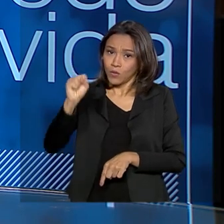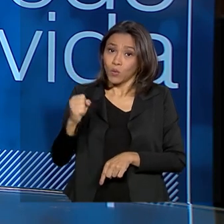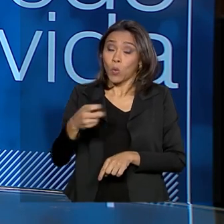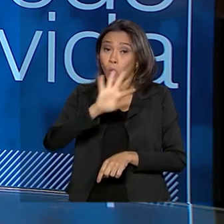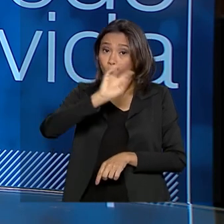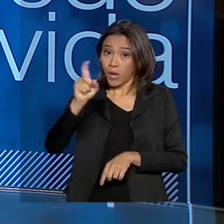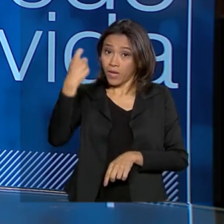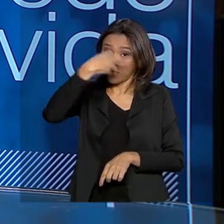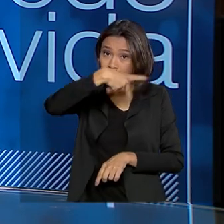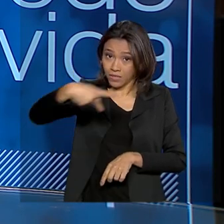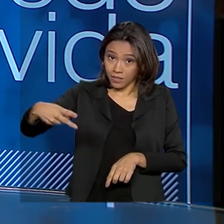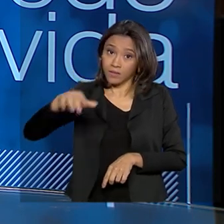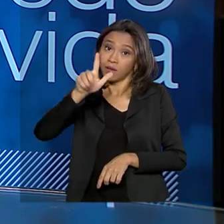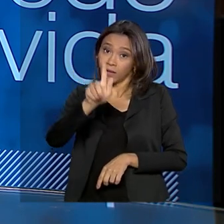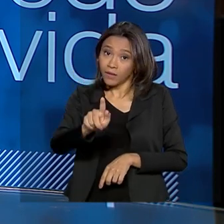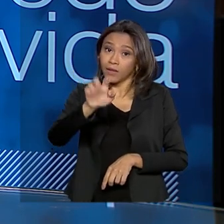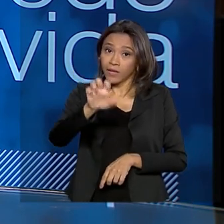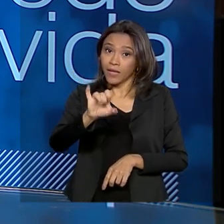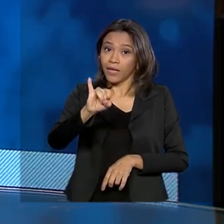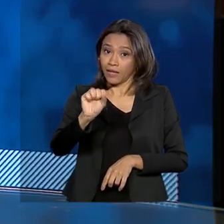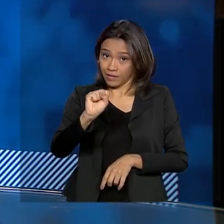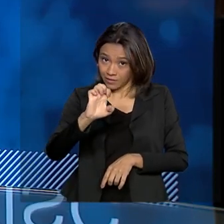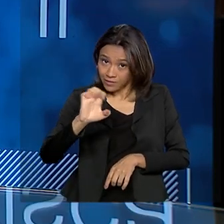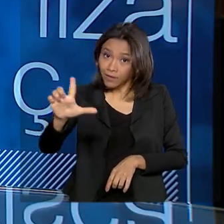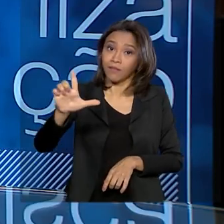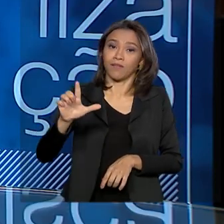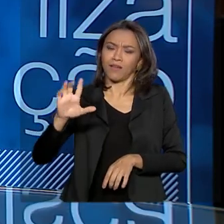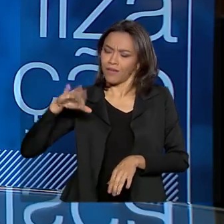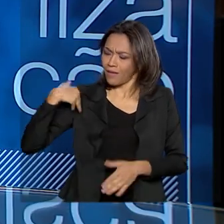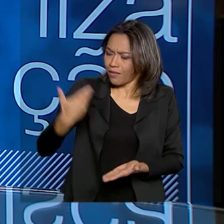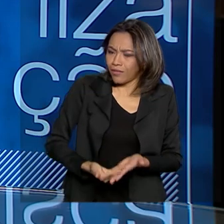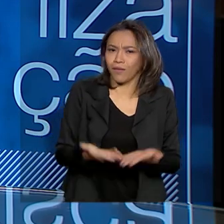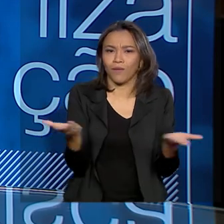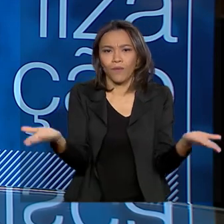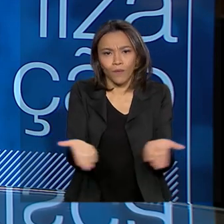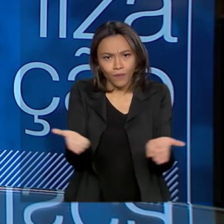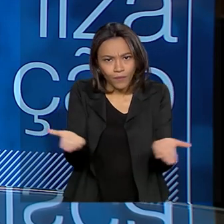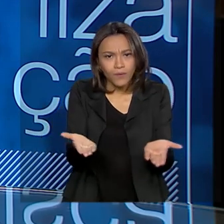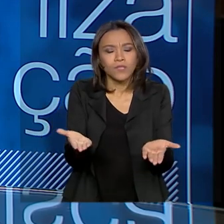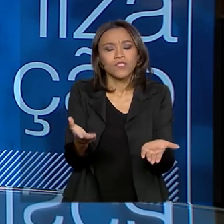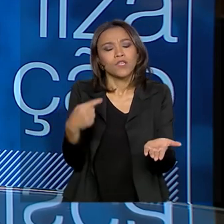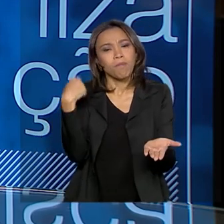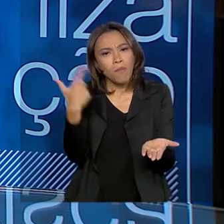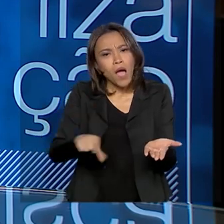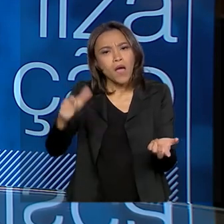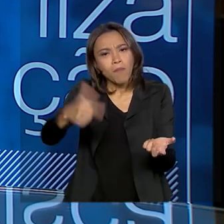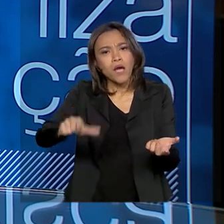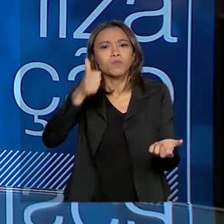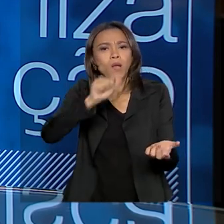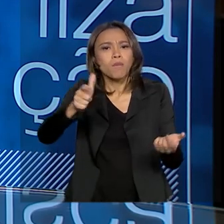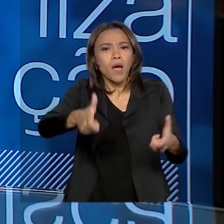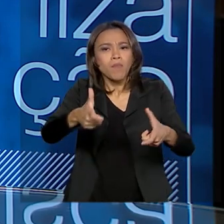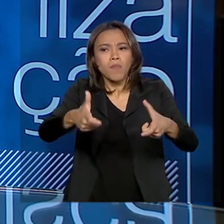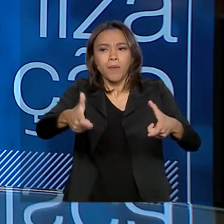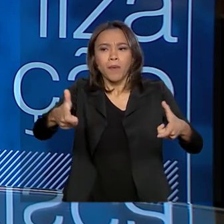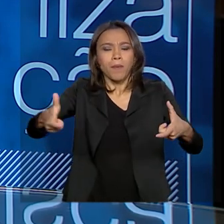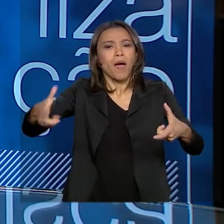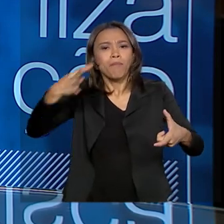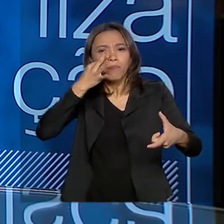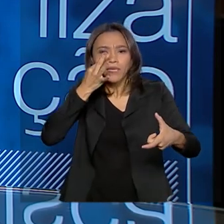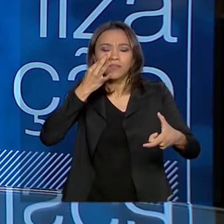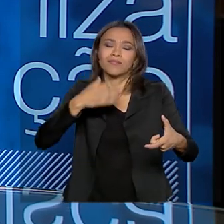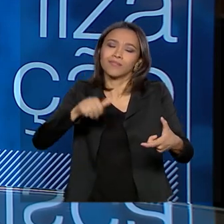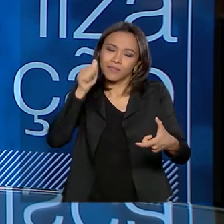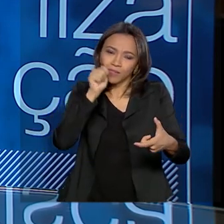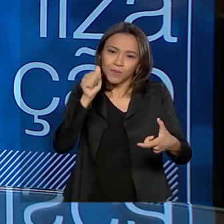era o presidente Geisel, né? E de lá para cá, nós estamos ampliando a cada momento e incentivando a presença